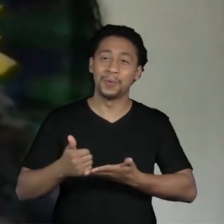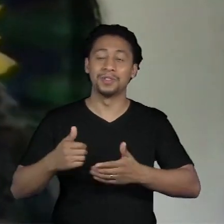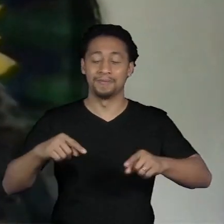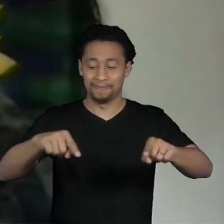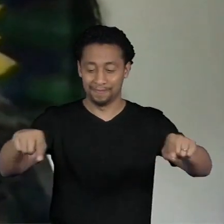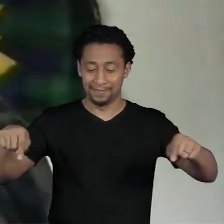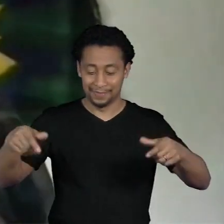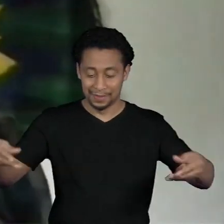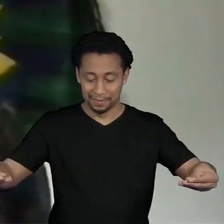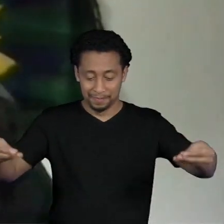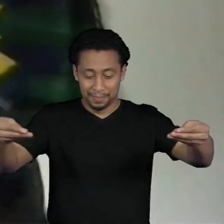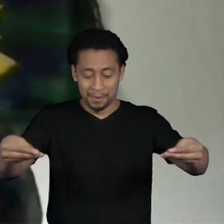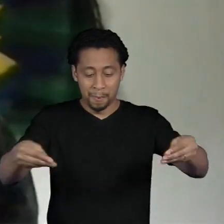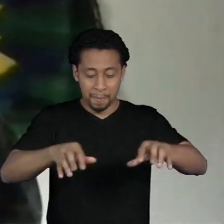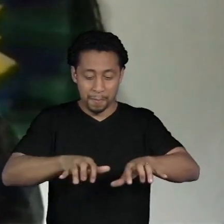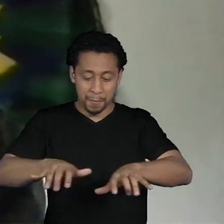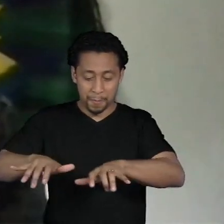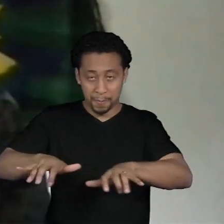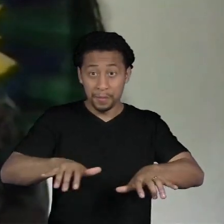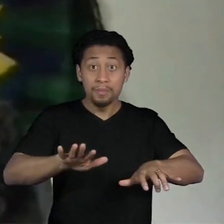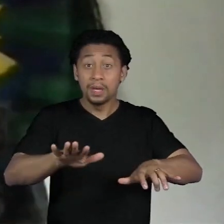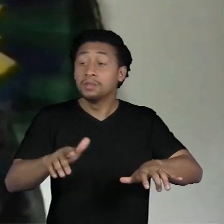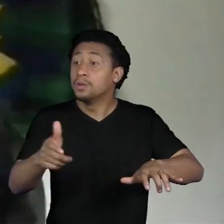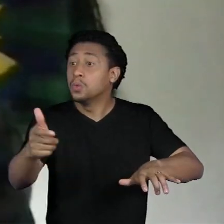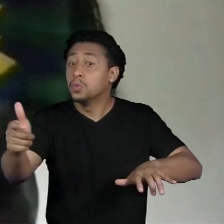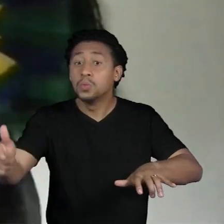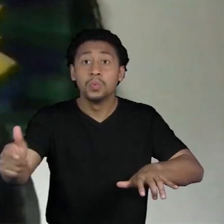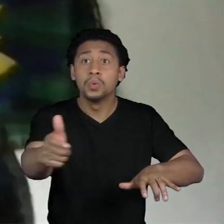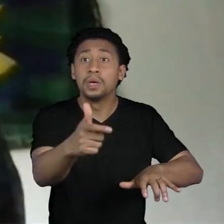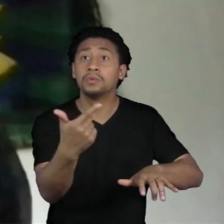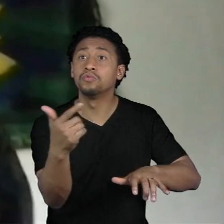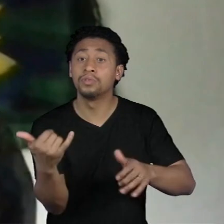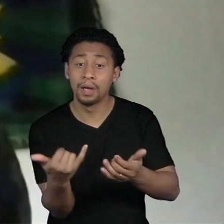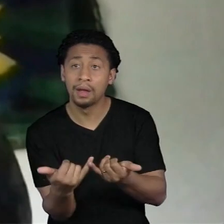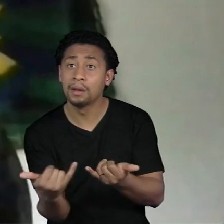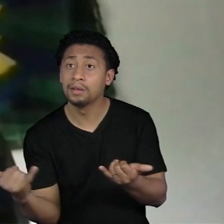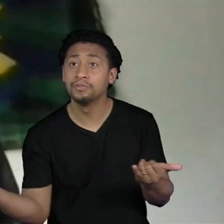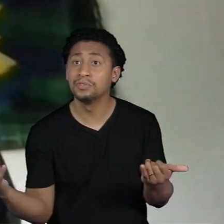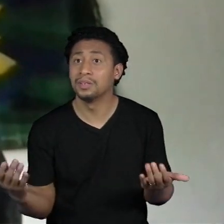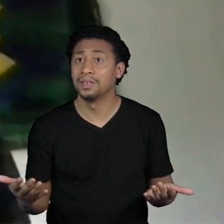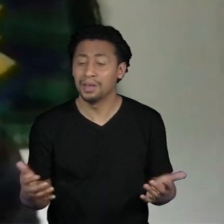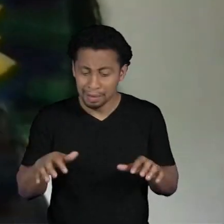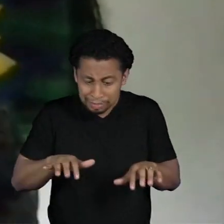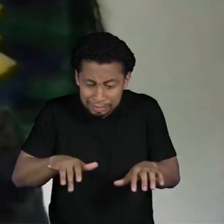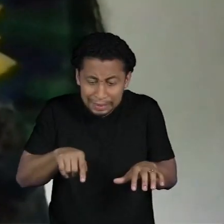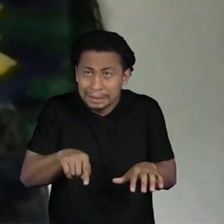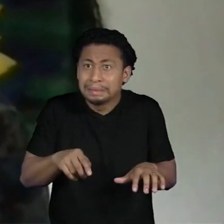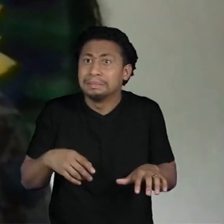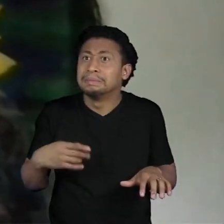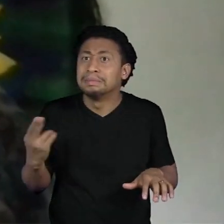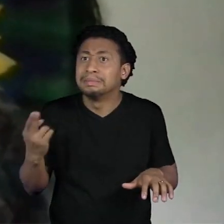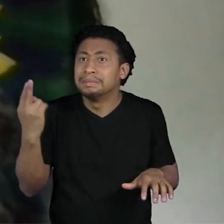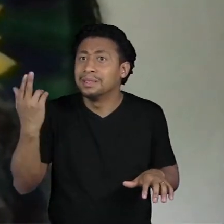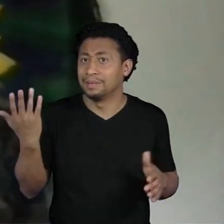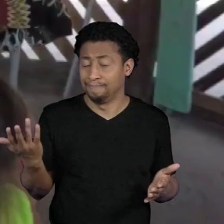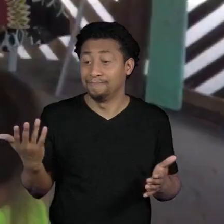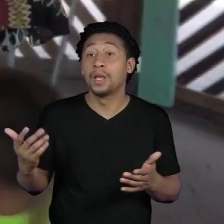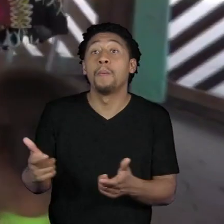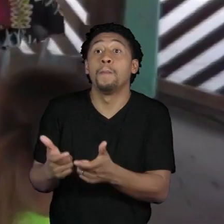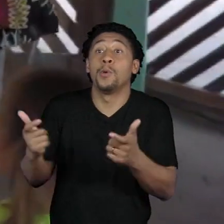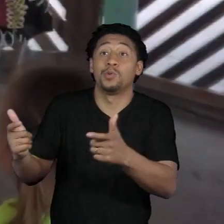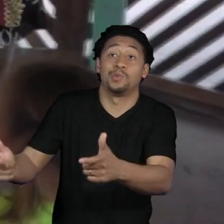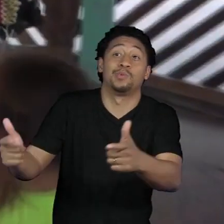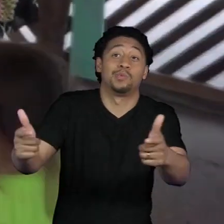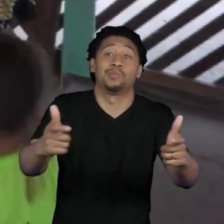localidades não tinha energia elétrica então eu acabei não conseguindo tocar o meu instrumento na maioria das